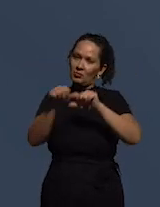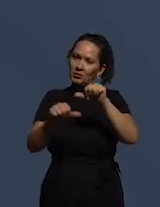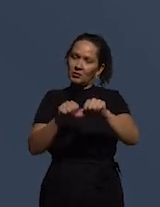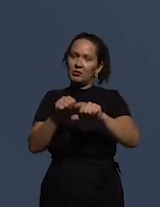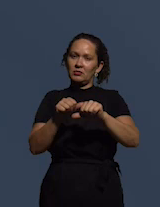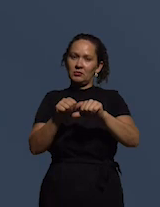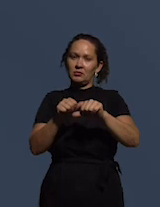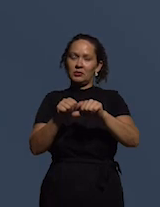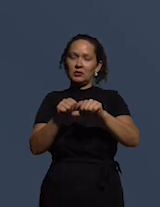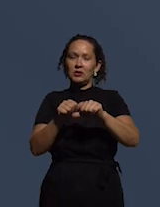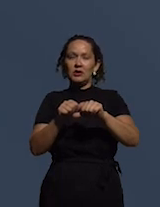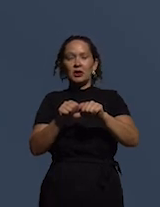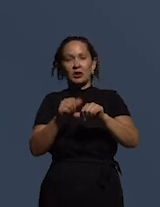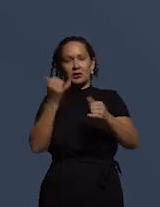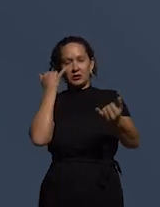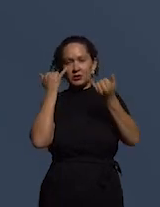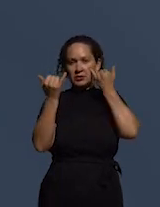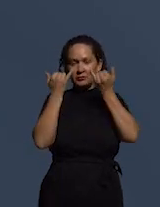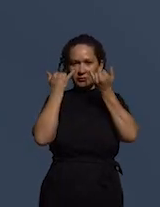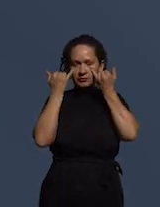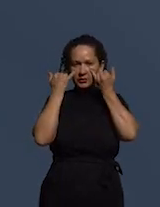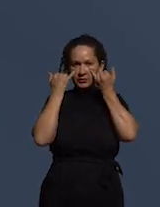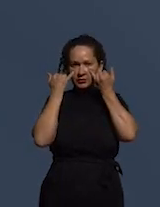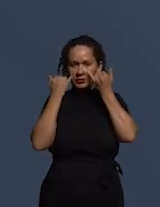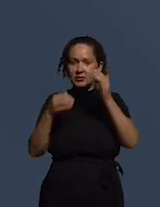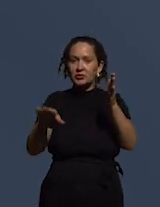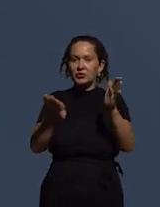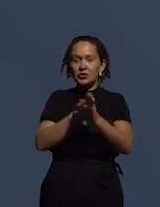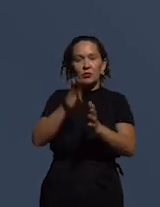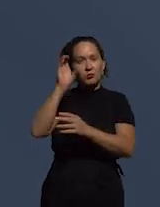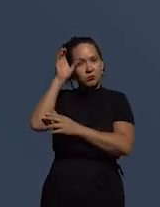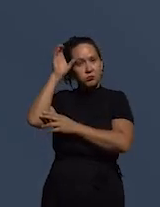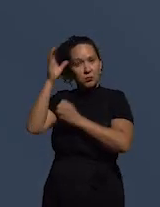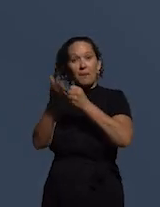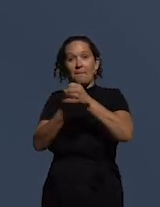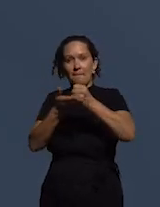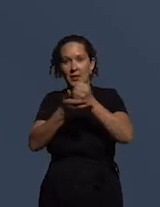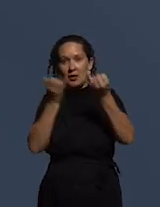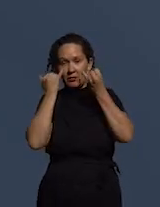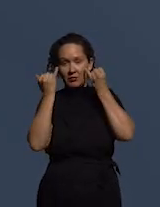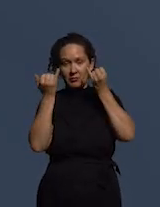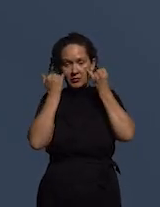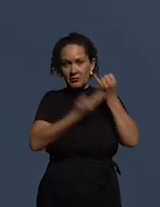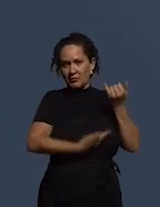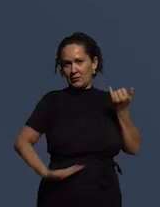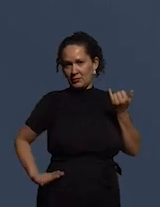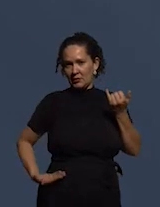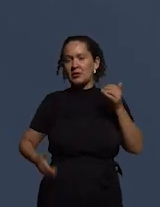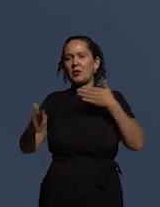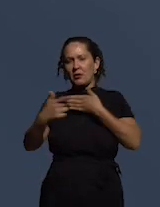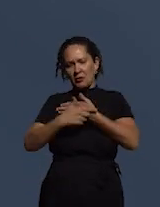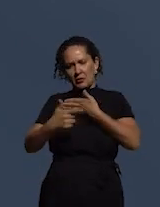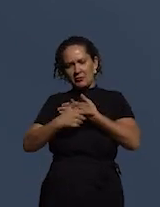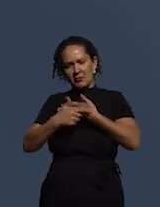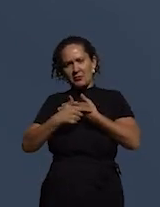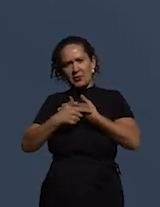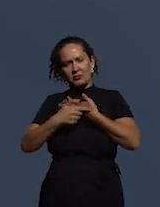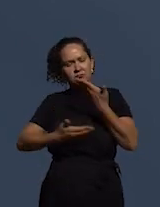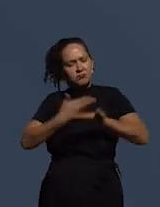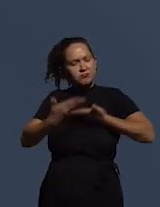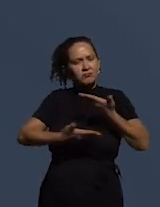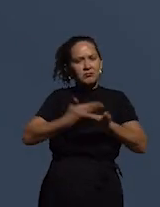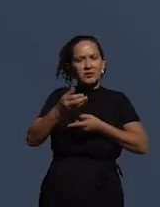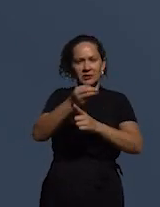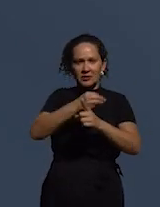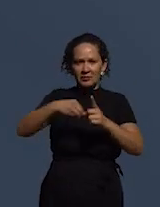interpretando essas informações trazendo conhecimento com várias informações públicas então esse papel de mediação que a sociedade